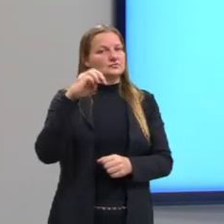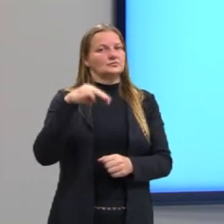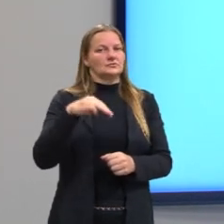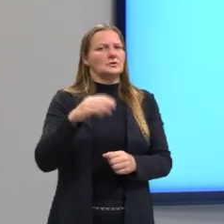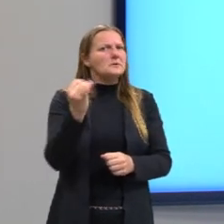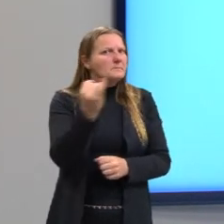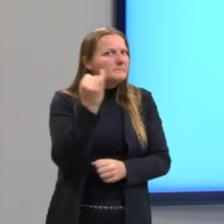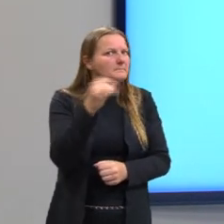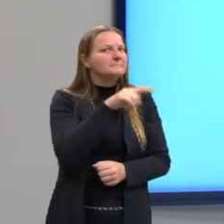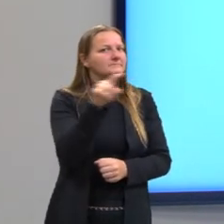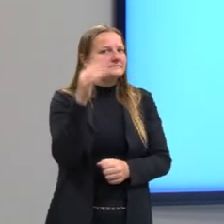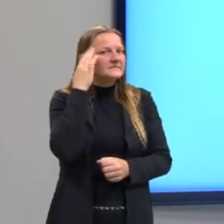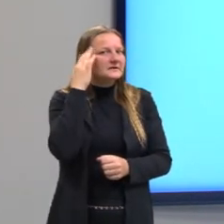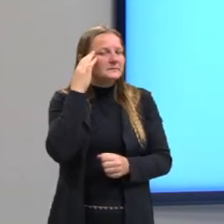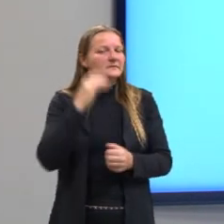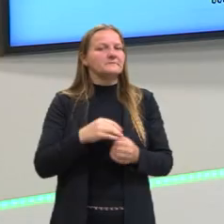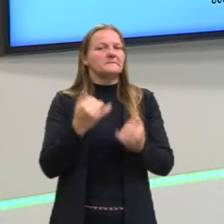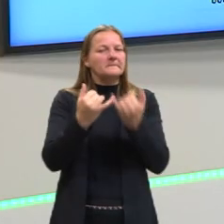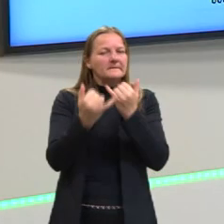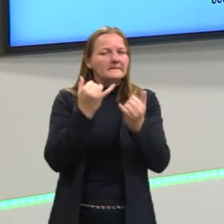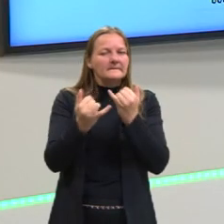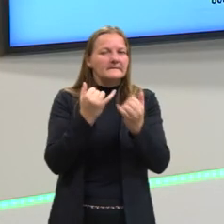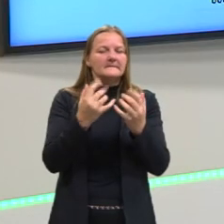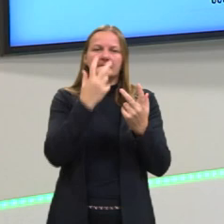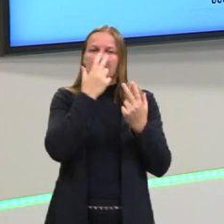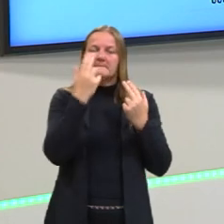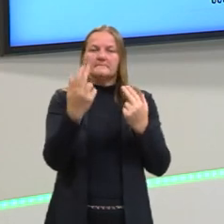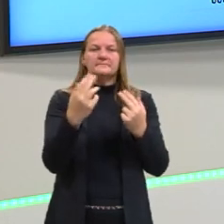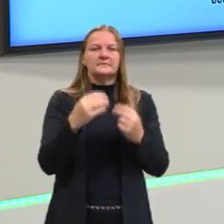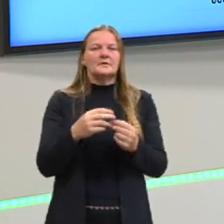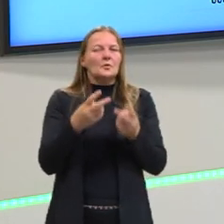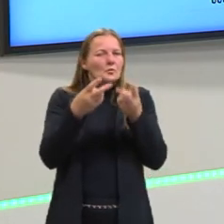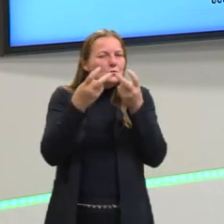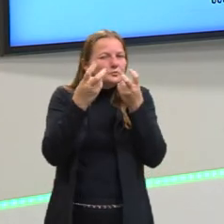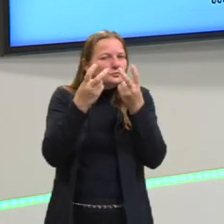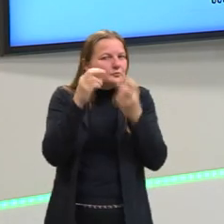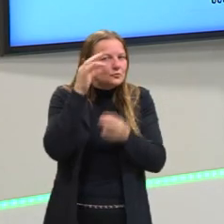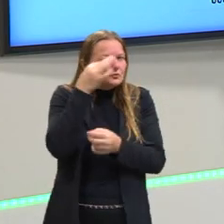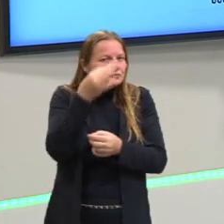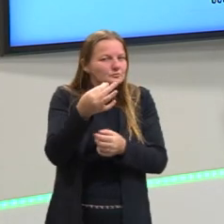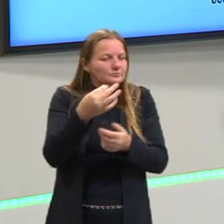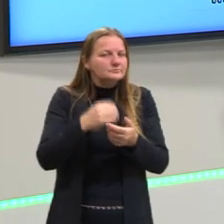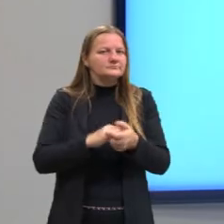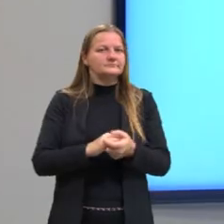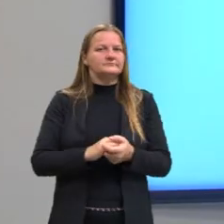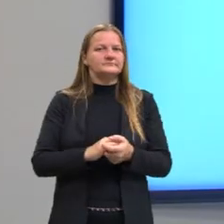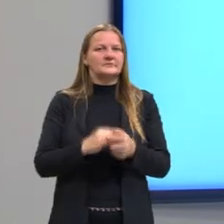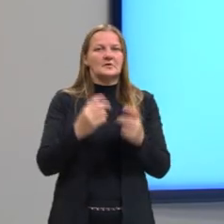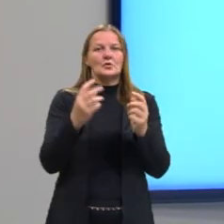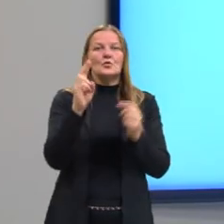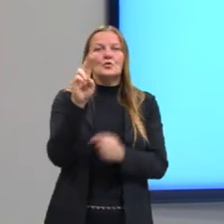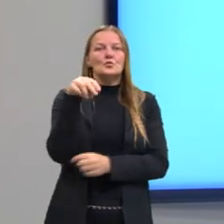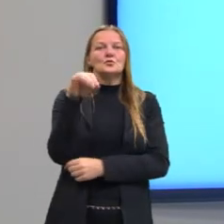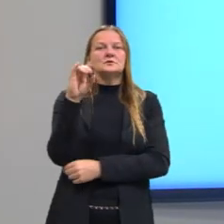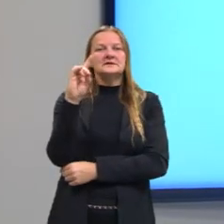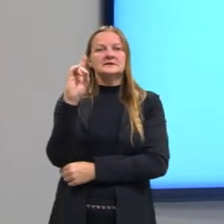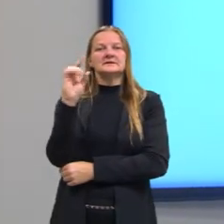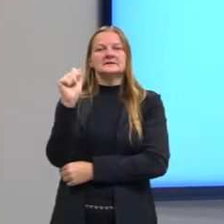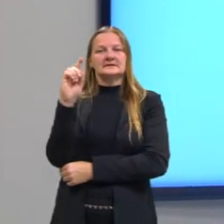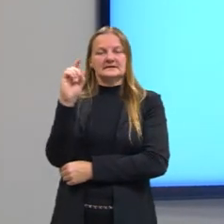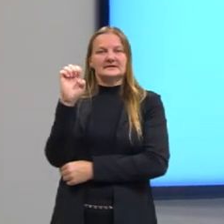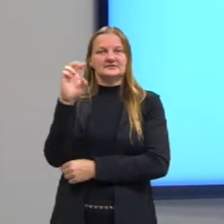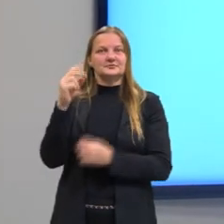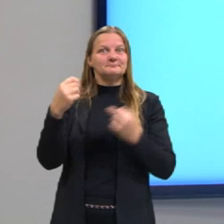muito importante, em um exercício como esse, vocês, então, definirem a mesma unidade. A unidade, se a